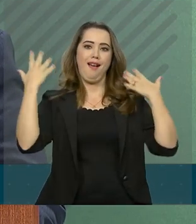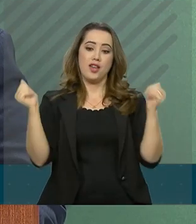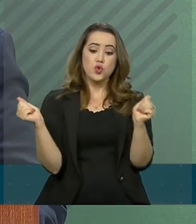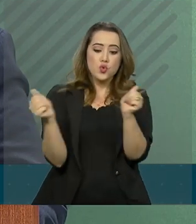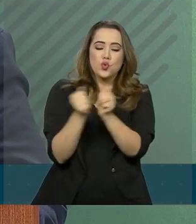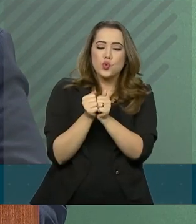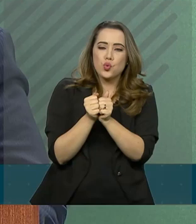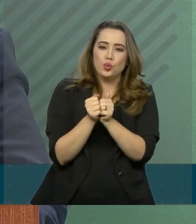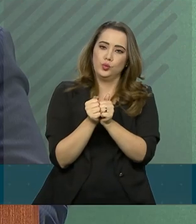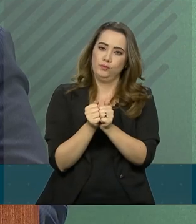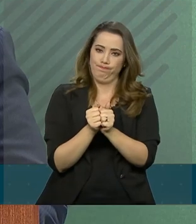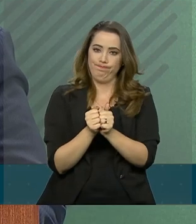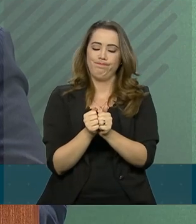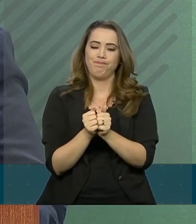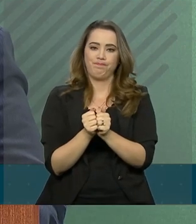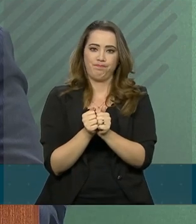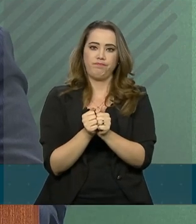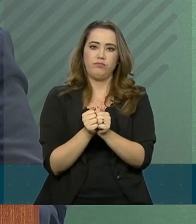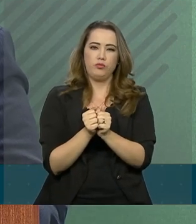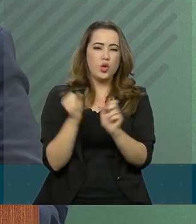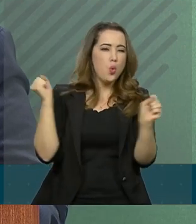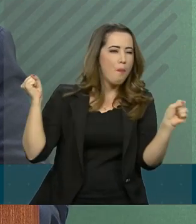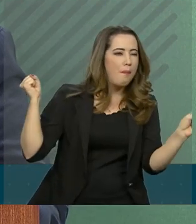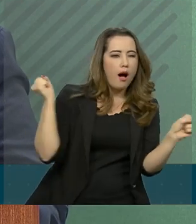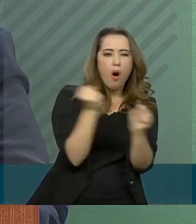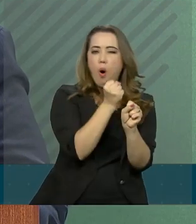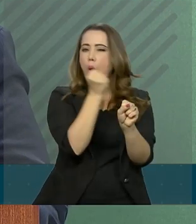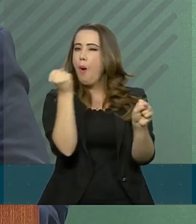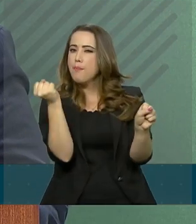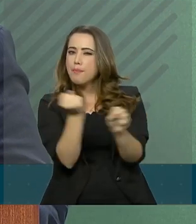compartilhando uma obra de infraestrutura